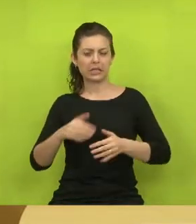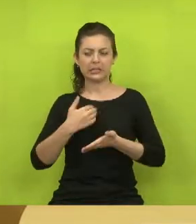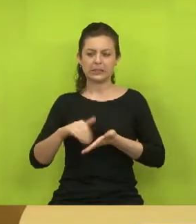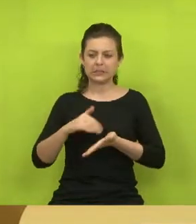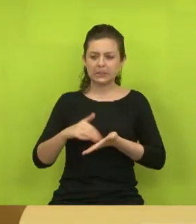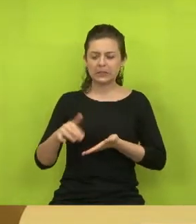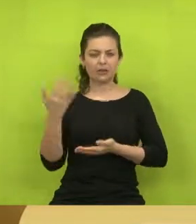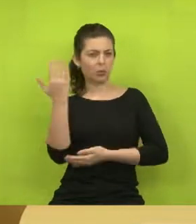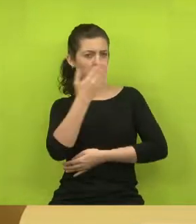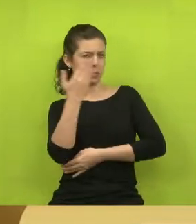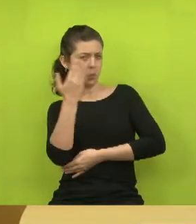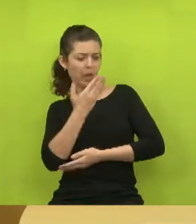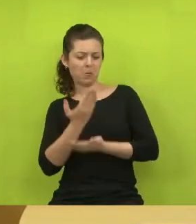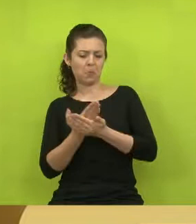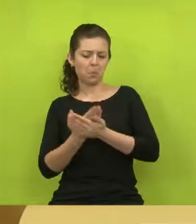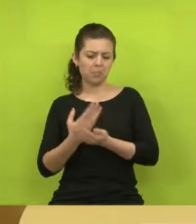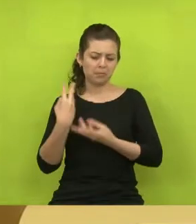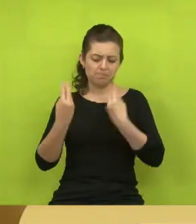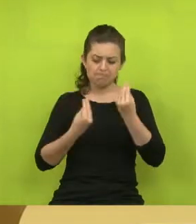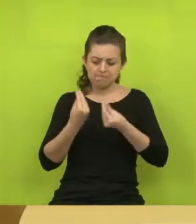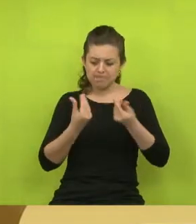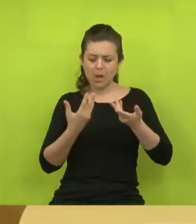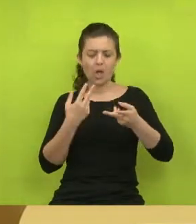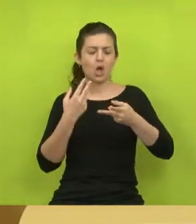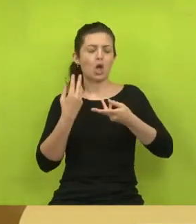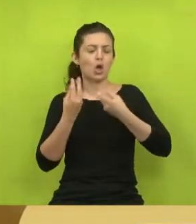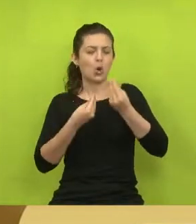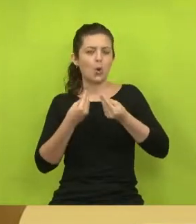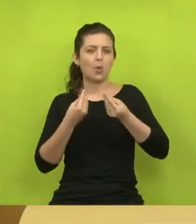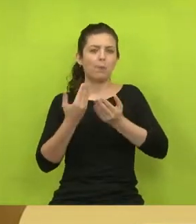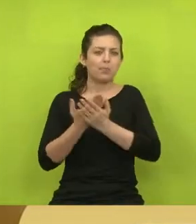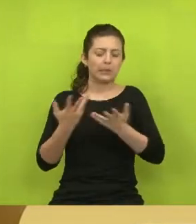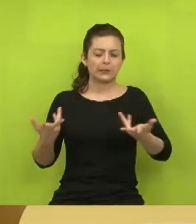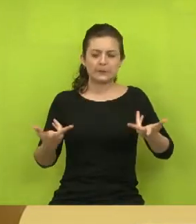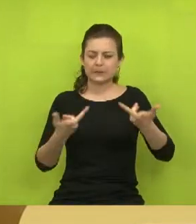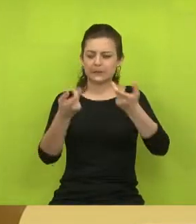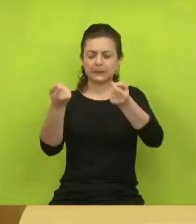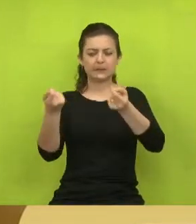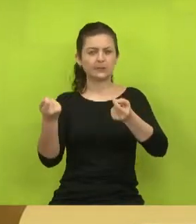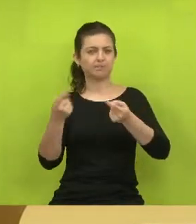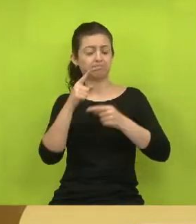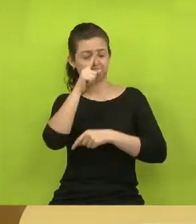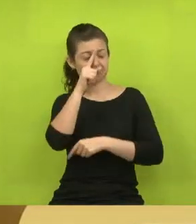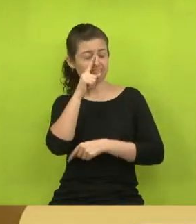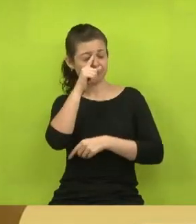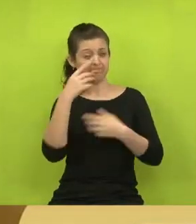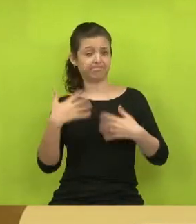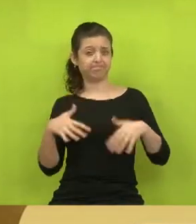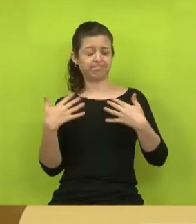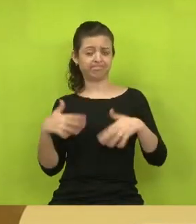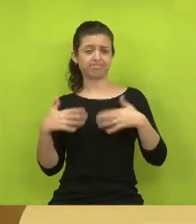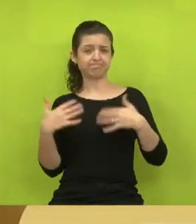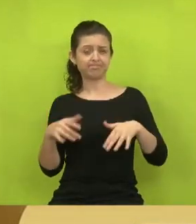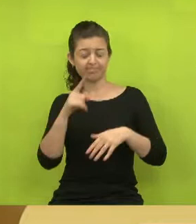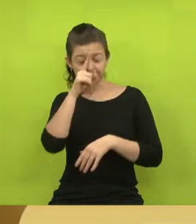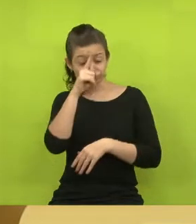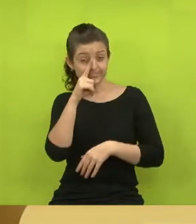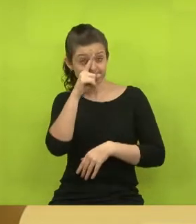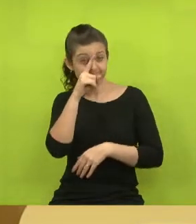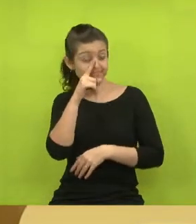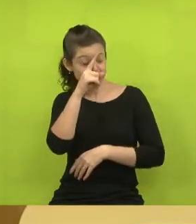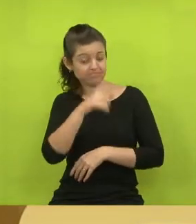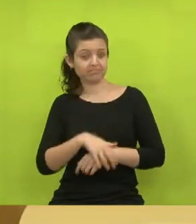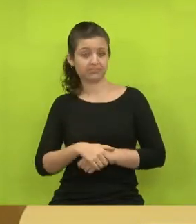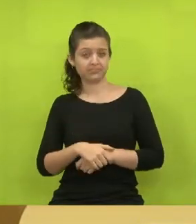Urbana não poderia estudar uma melhoria para essa situação? Porque também é perigoso. É perigoso,